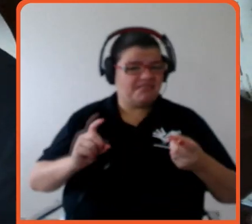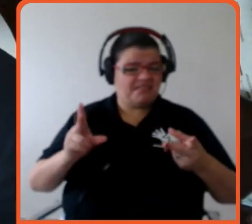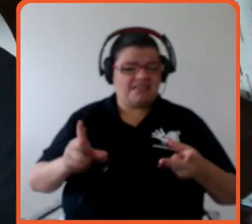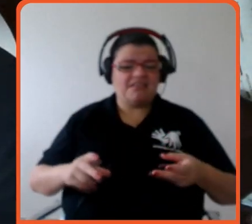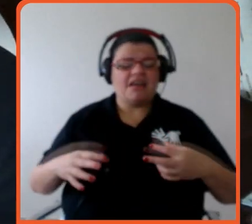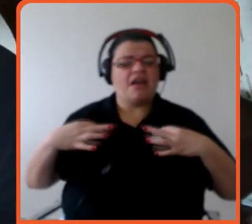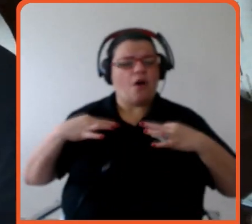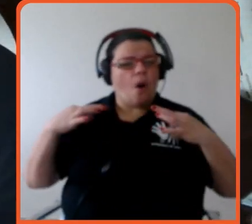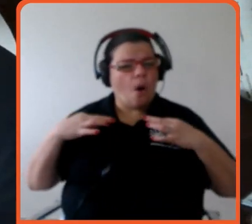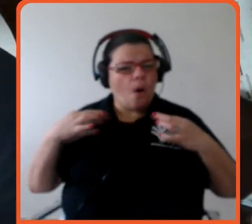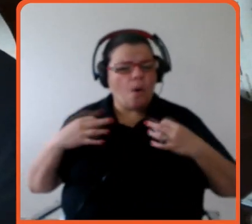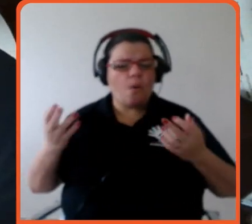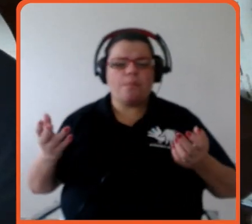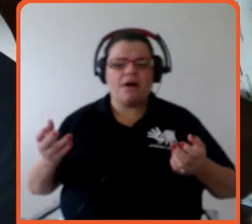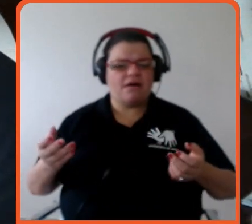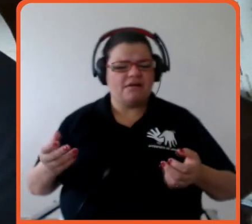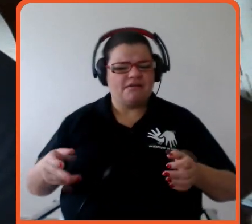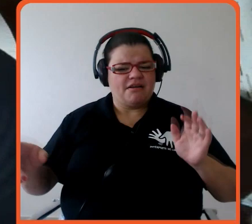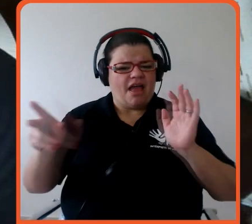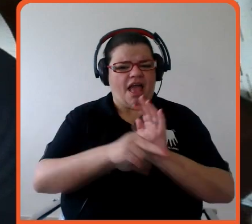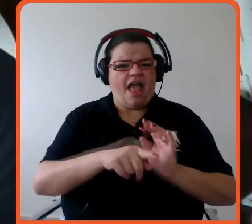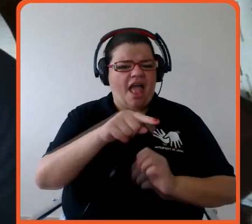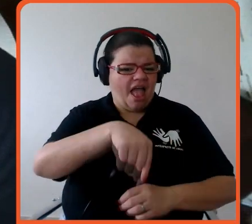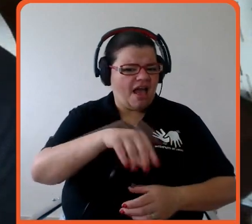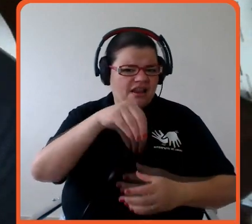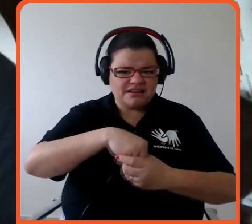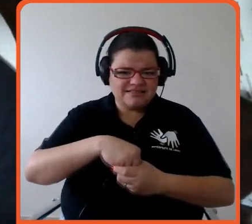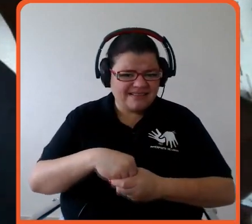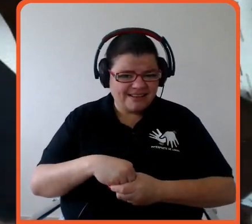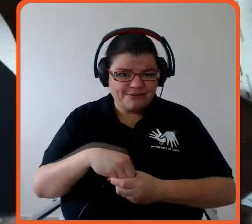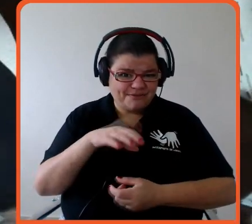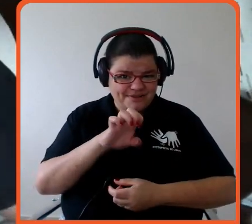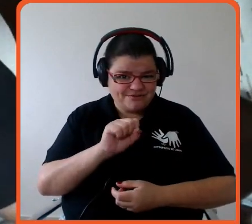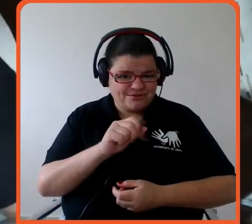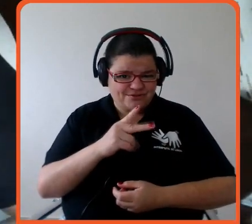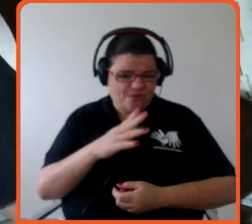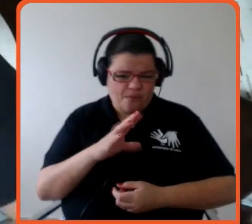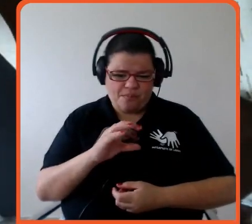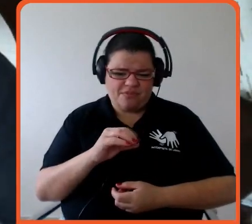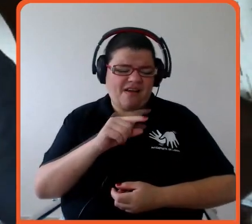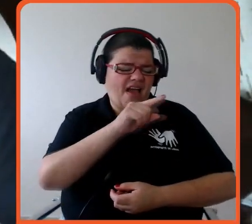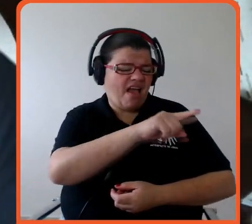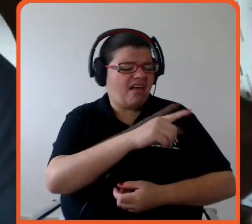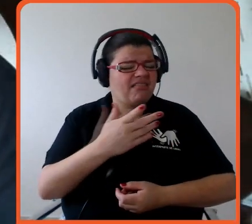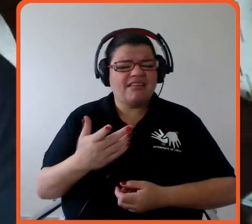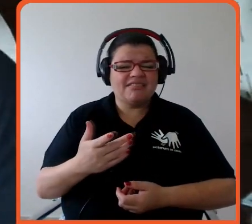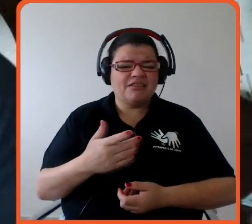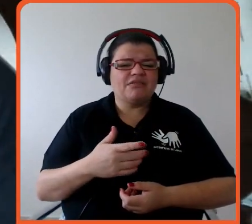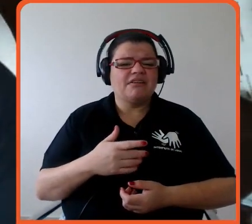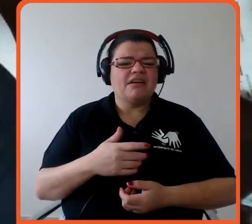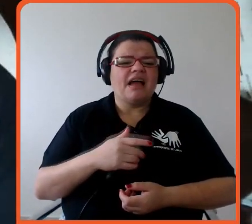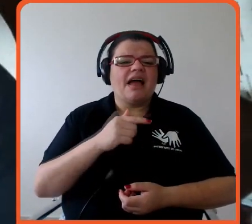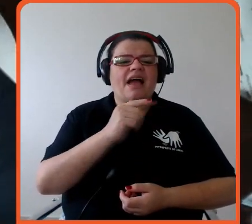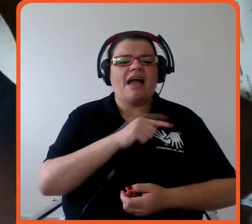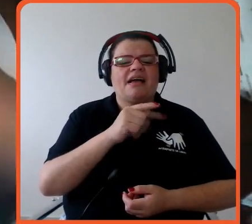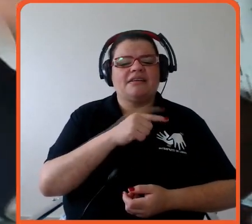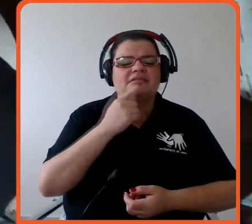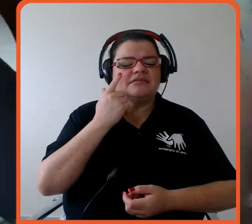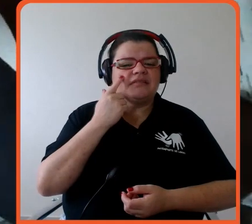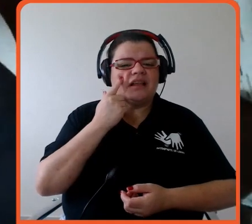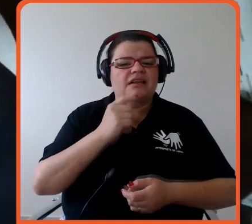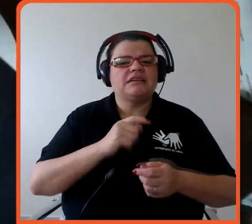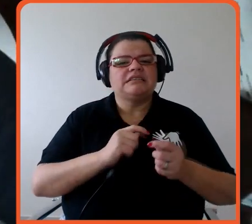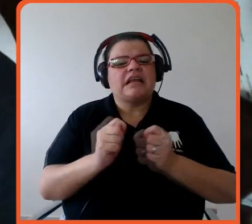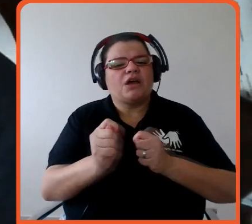de vestuário, não estão dentro do escopo, então na verdade aquela varejista está neutralizando a energia que ela consome na